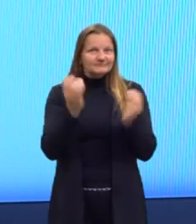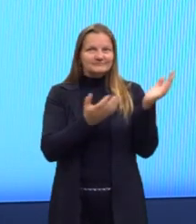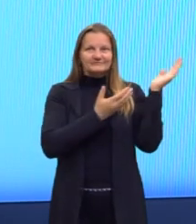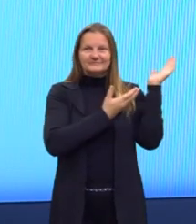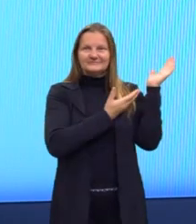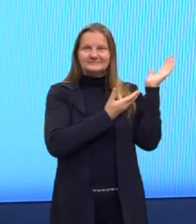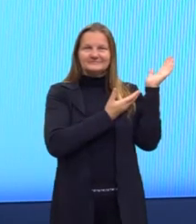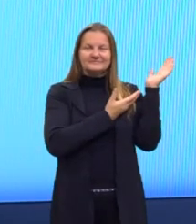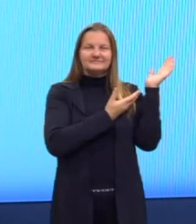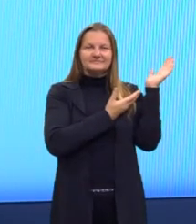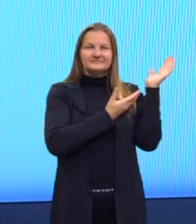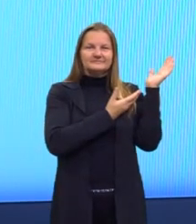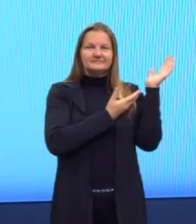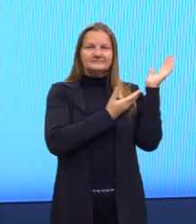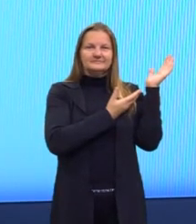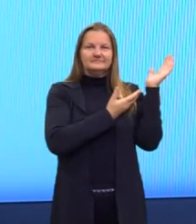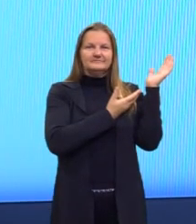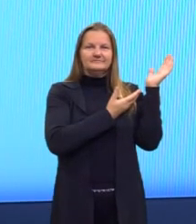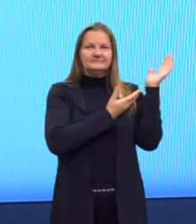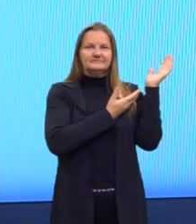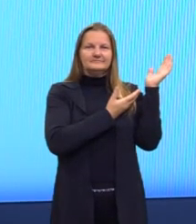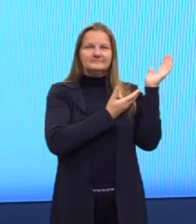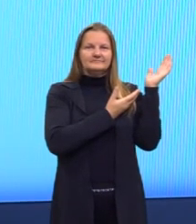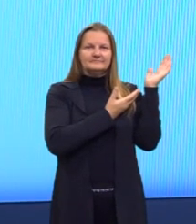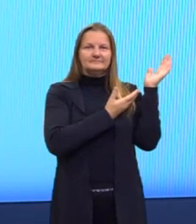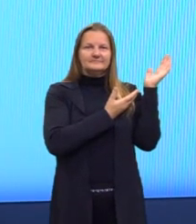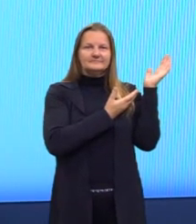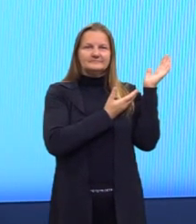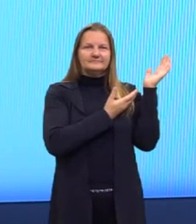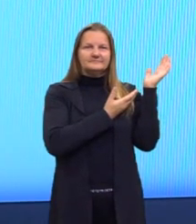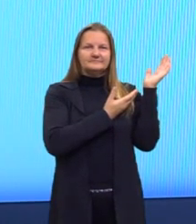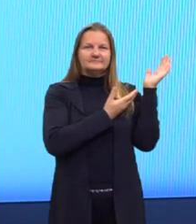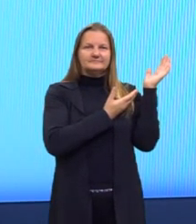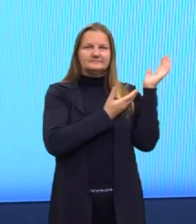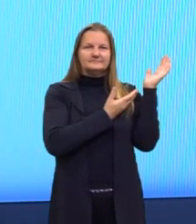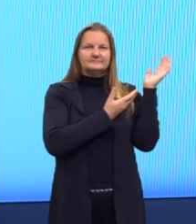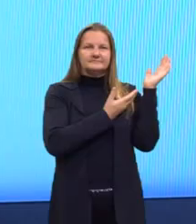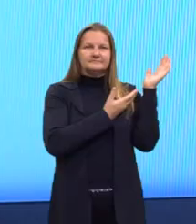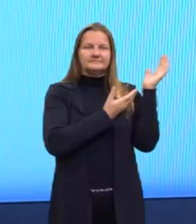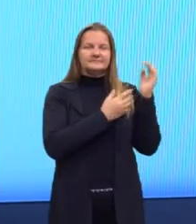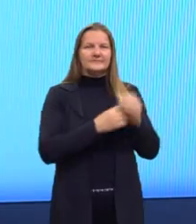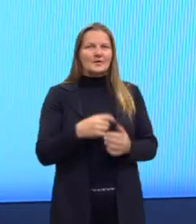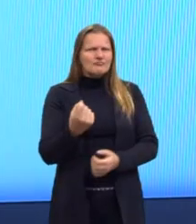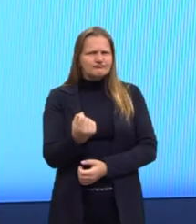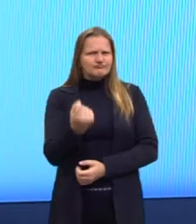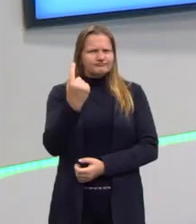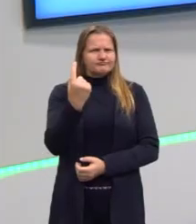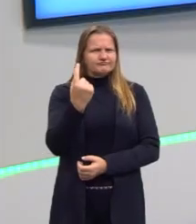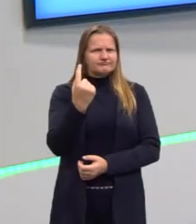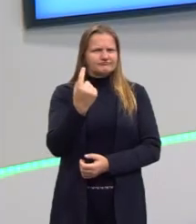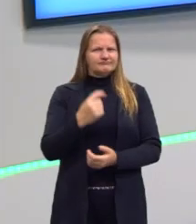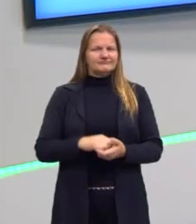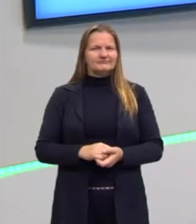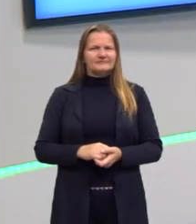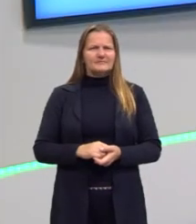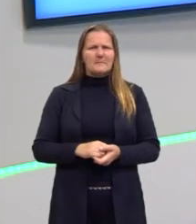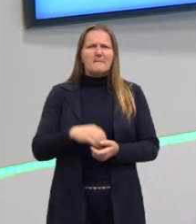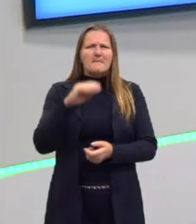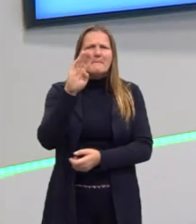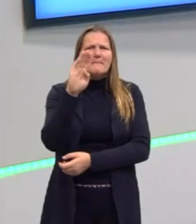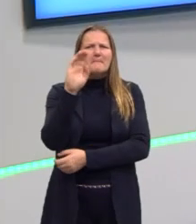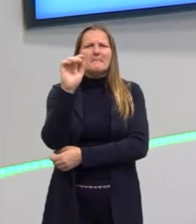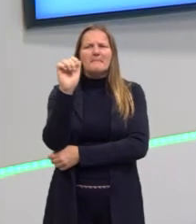essa caminhada de vocês no projeto. Parece estranho falar sobre bagagem cultural, né?